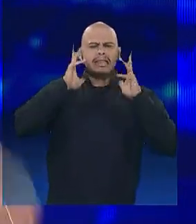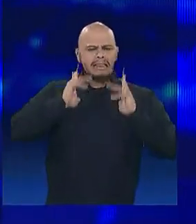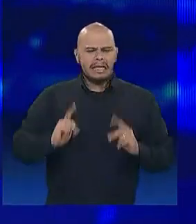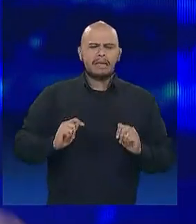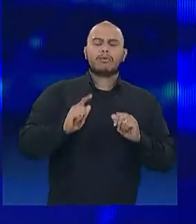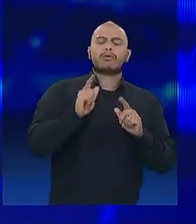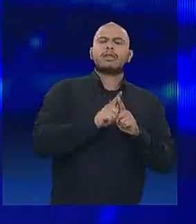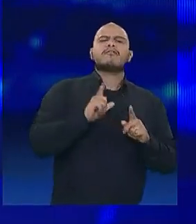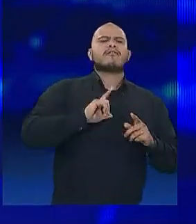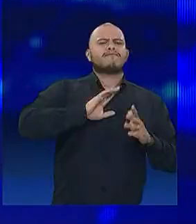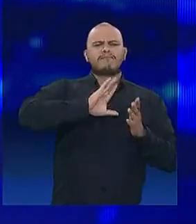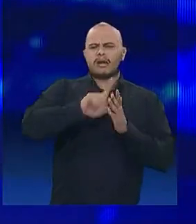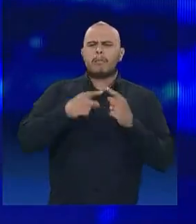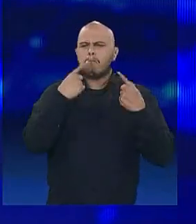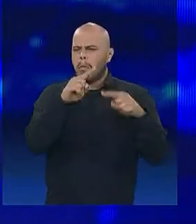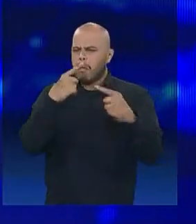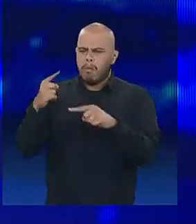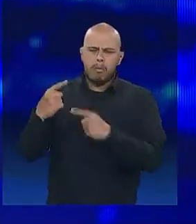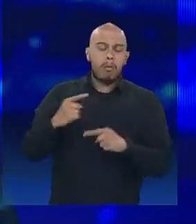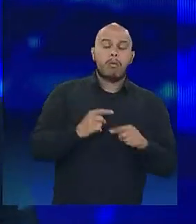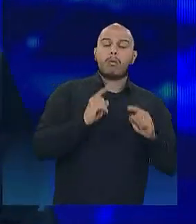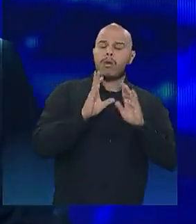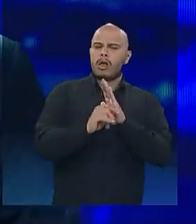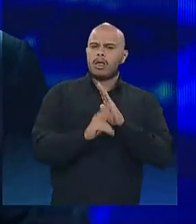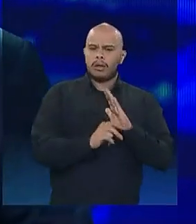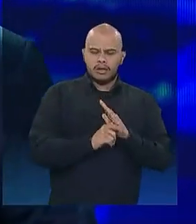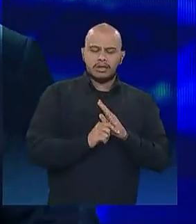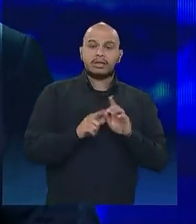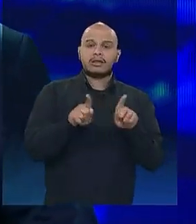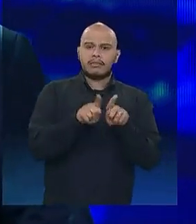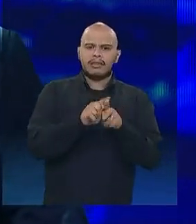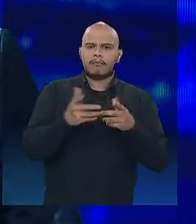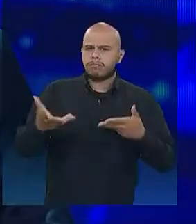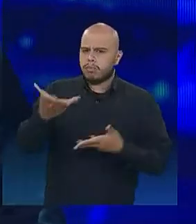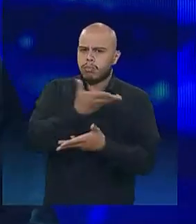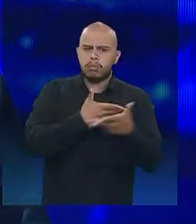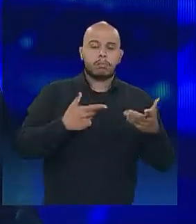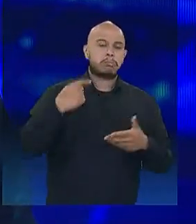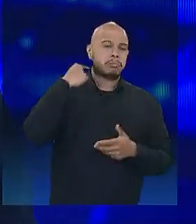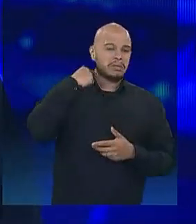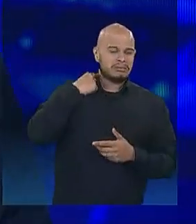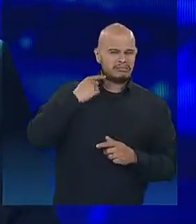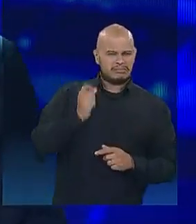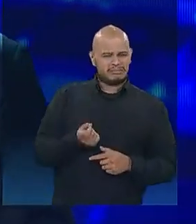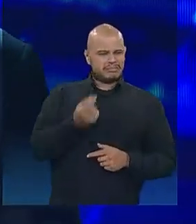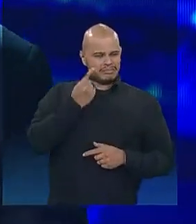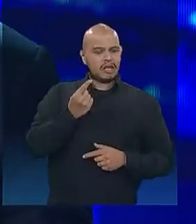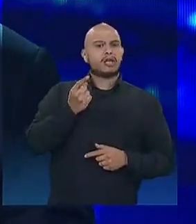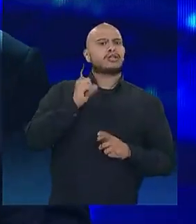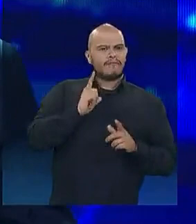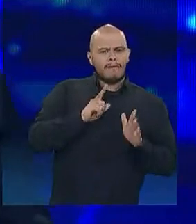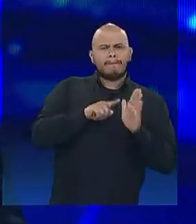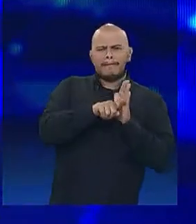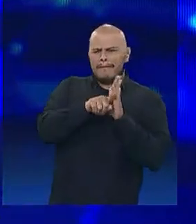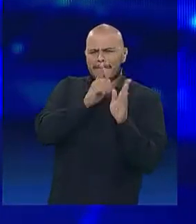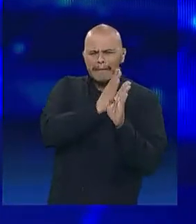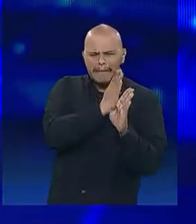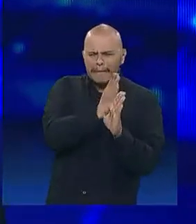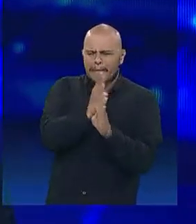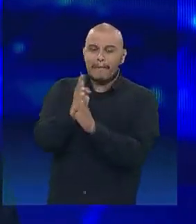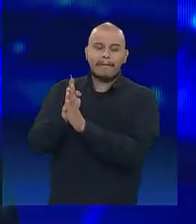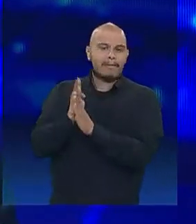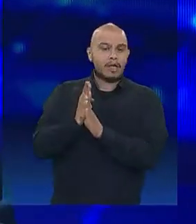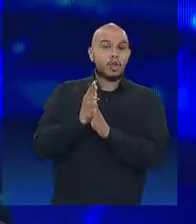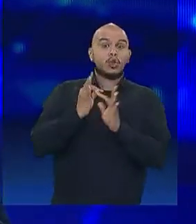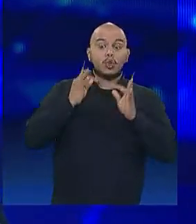corrupção, fizemos o COAF funcionar e a movimentação bancária as atípicas. Ou seja, colocamos o gato no combate. Então, tudo